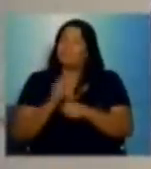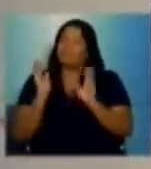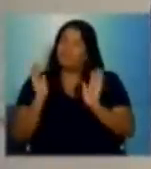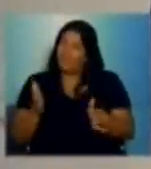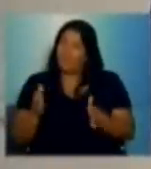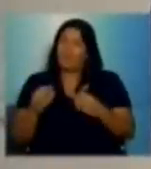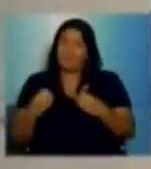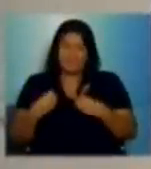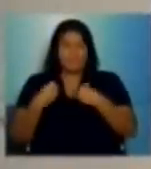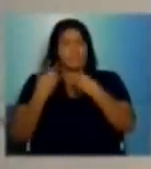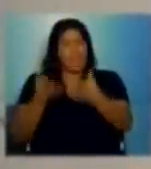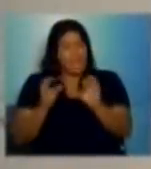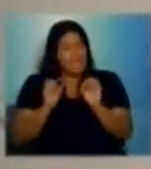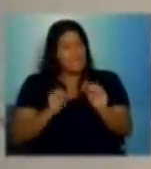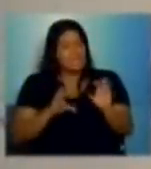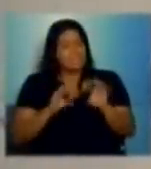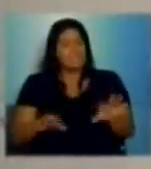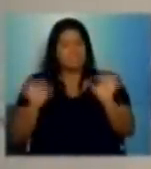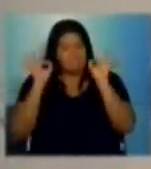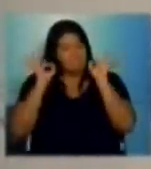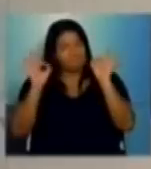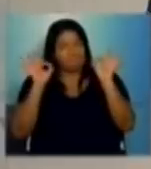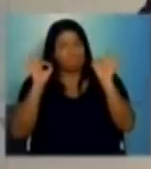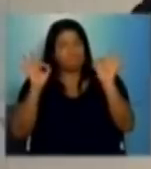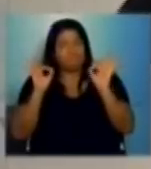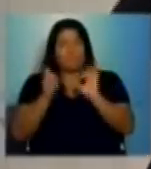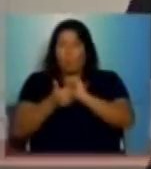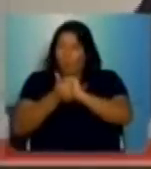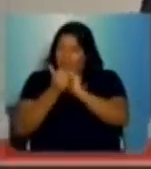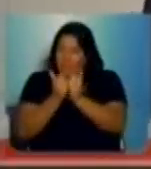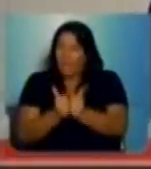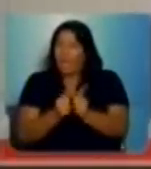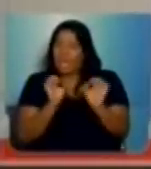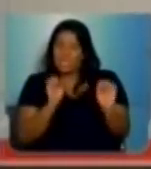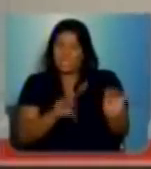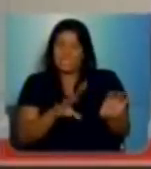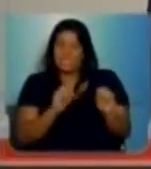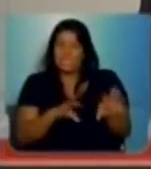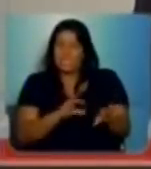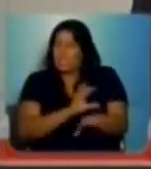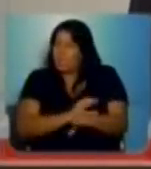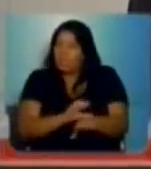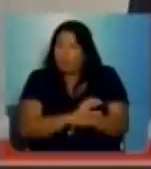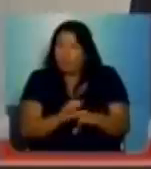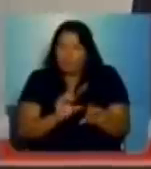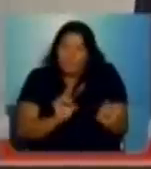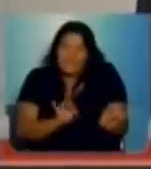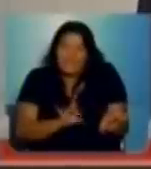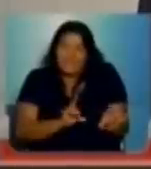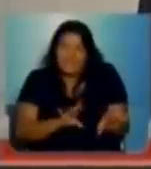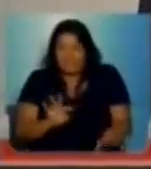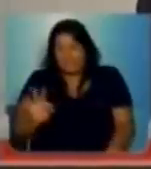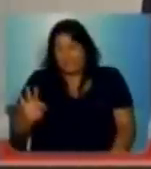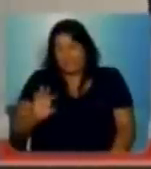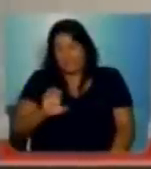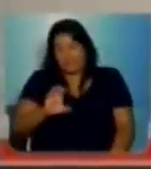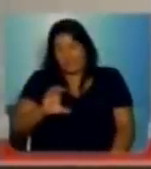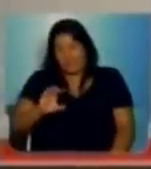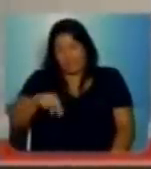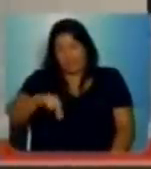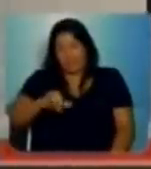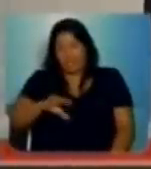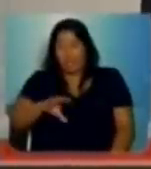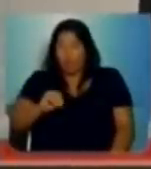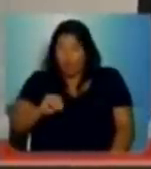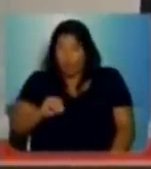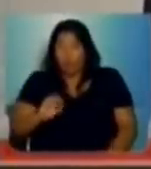um ensino de qualidade, um ensino técnico de qualidade para os seus alunos, sem, no